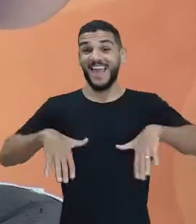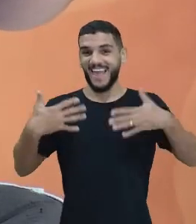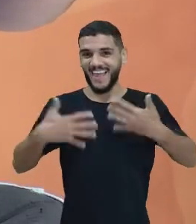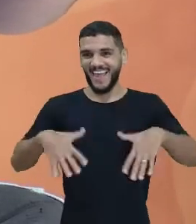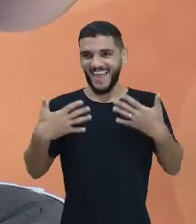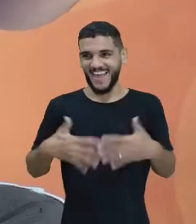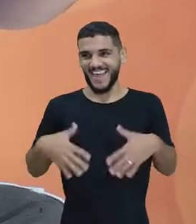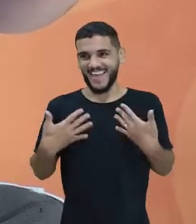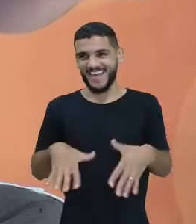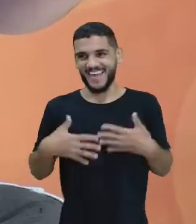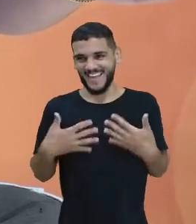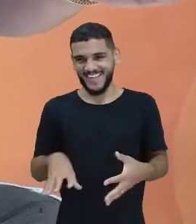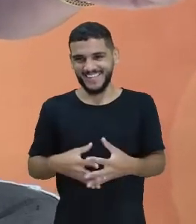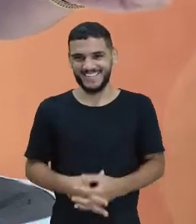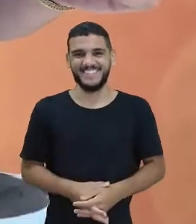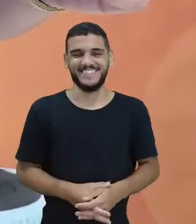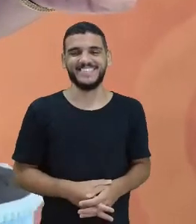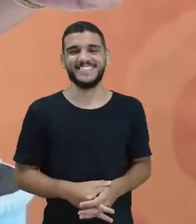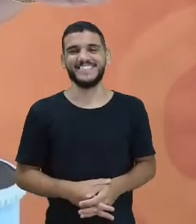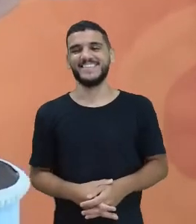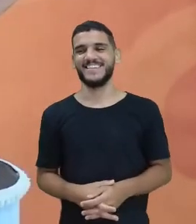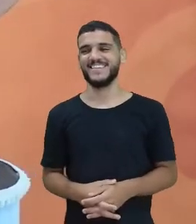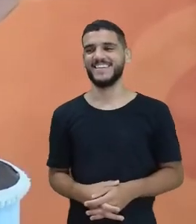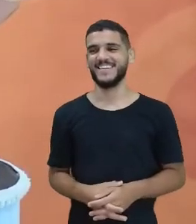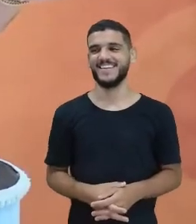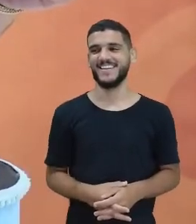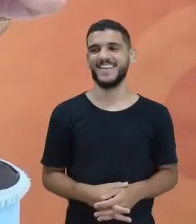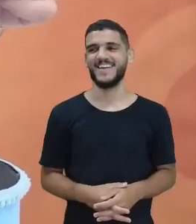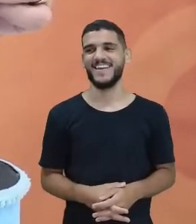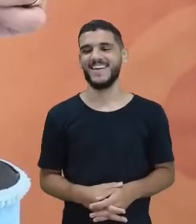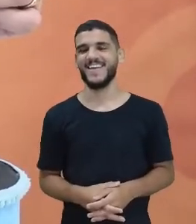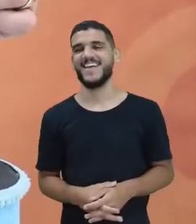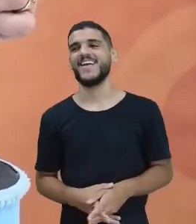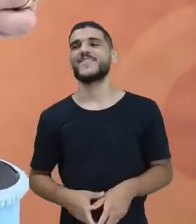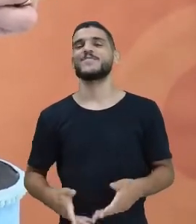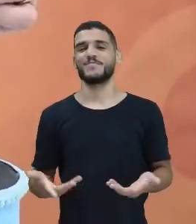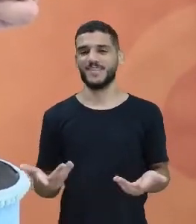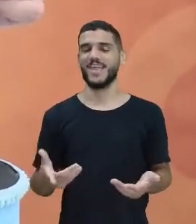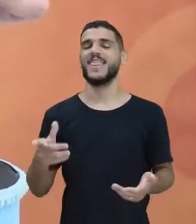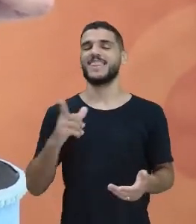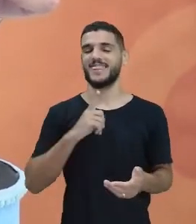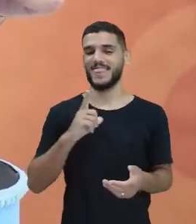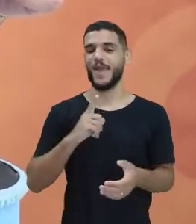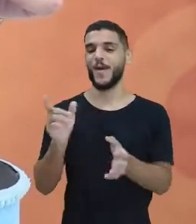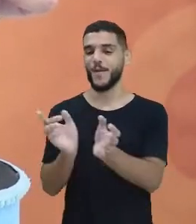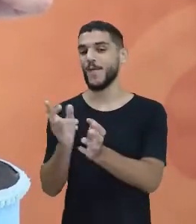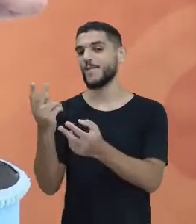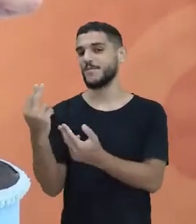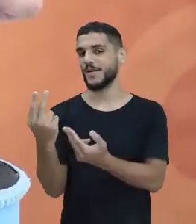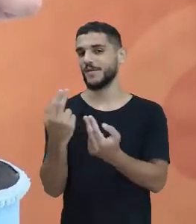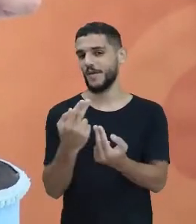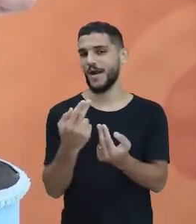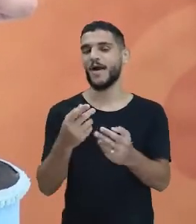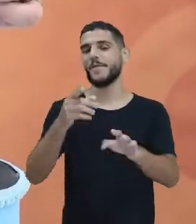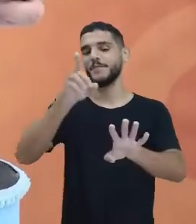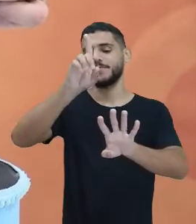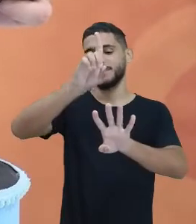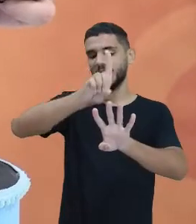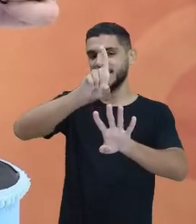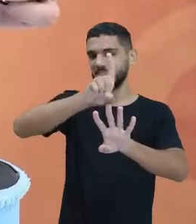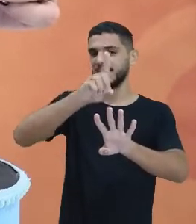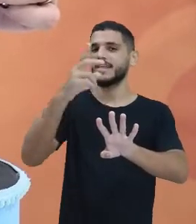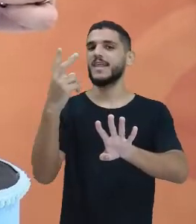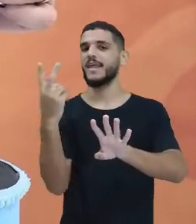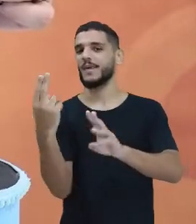Eita! pessoa é melhor. Pesquisa. Na mesma casa. Na mesma casa. Na mesma família. Da dezena. Da dezena. A